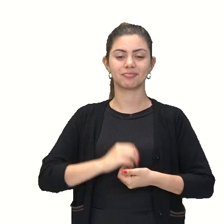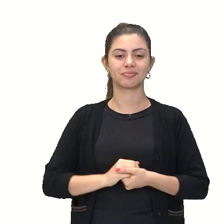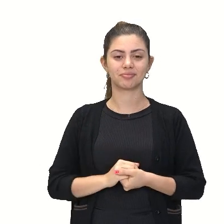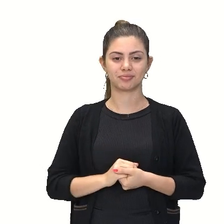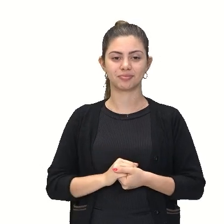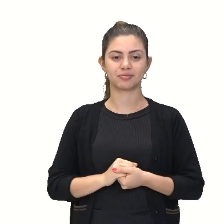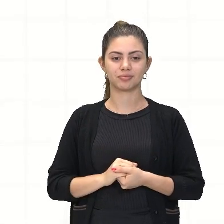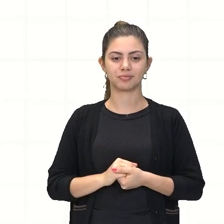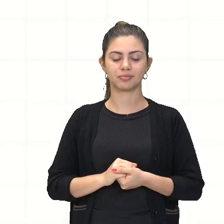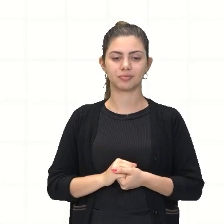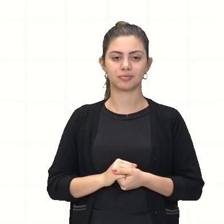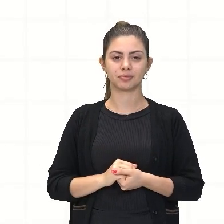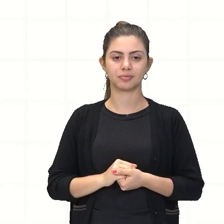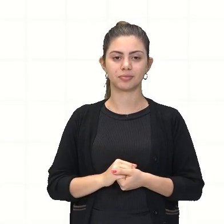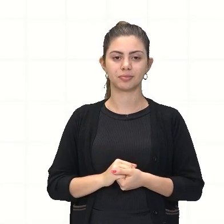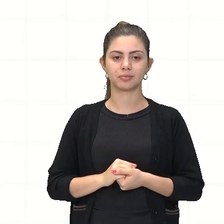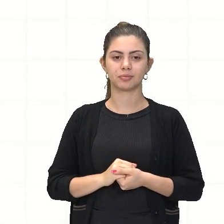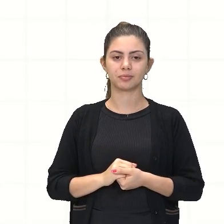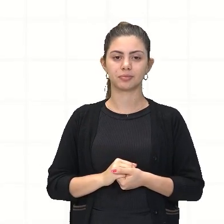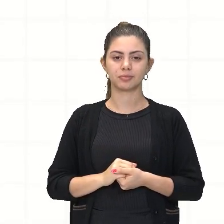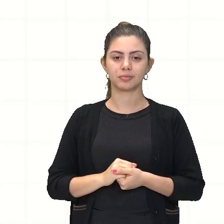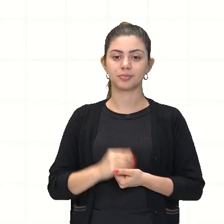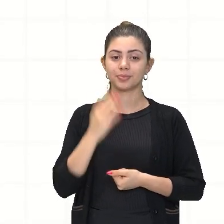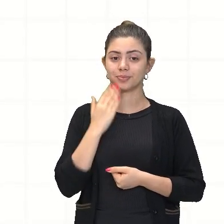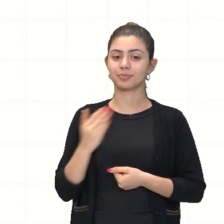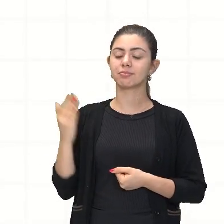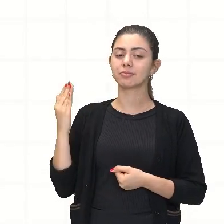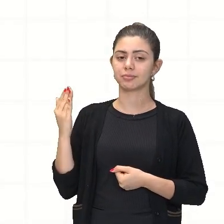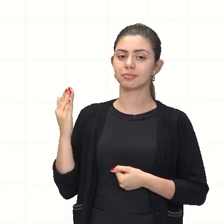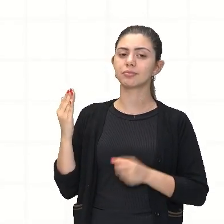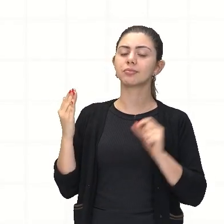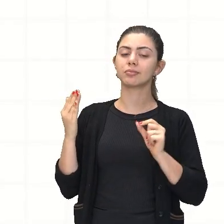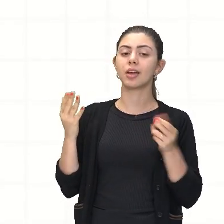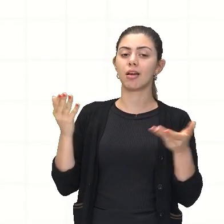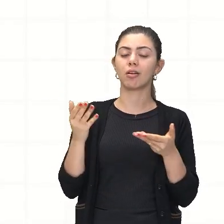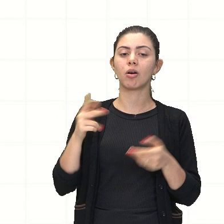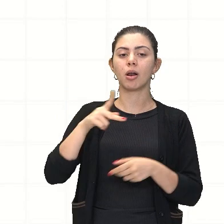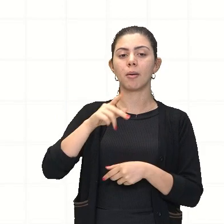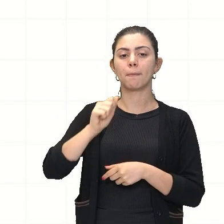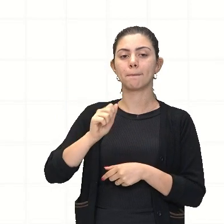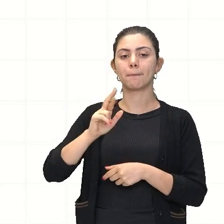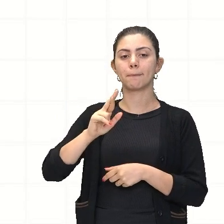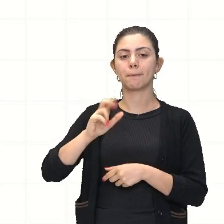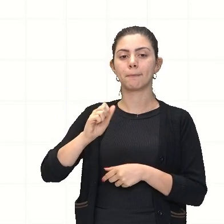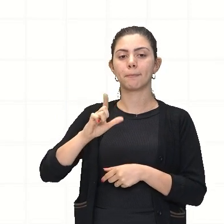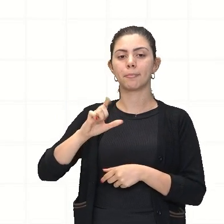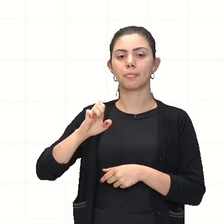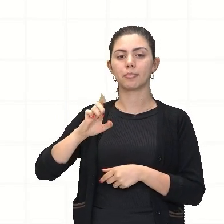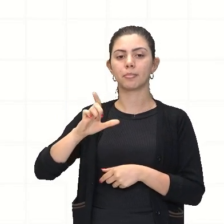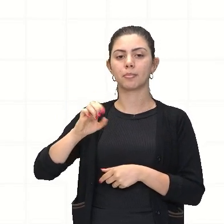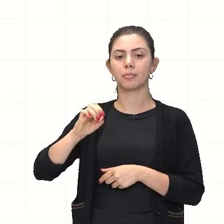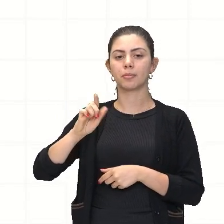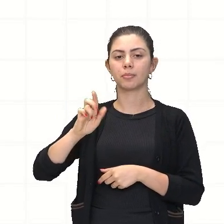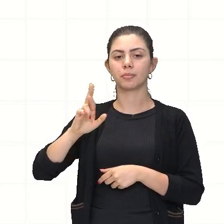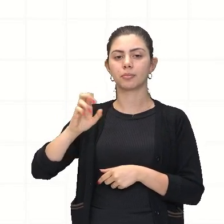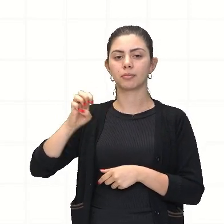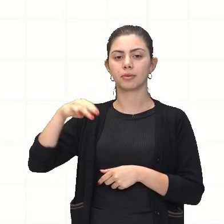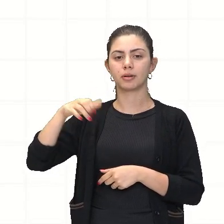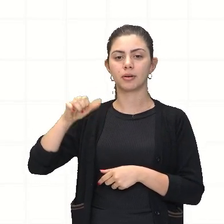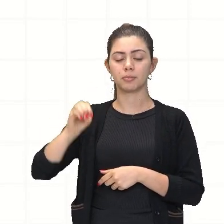Aqui nós temos agora, olha, a questão dos paralelogramos, né? Então, um